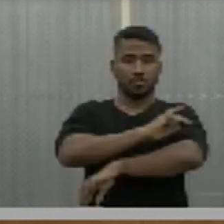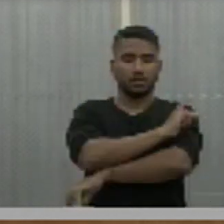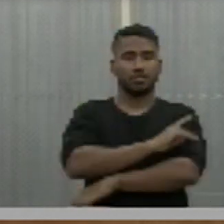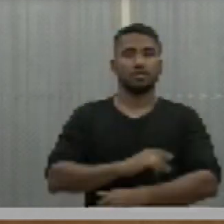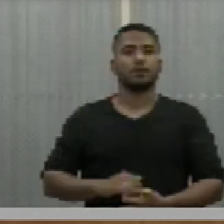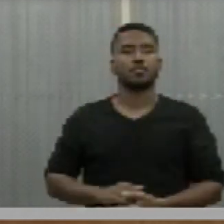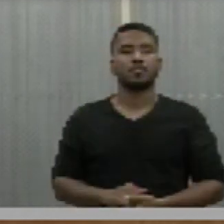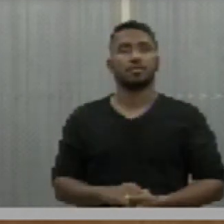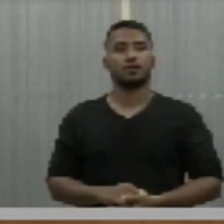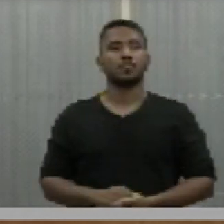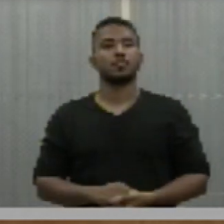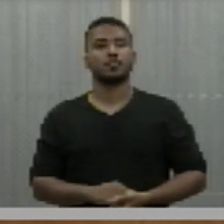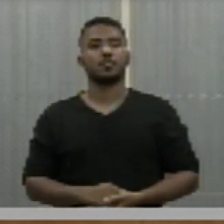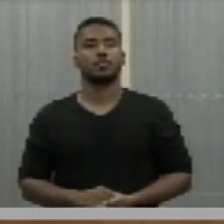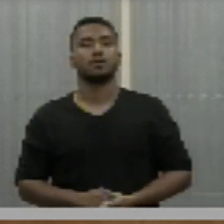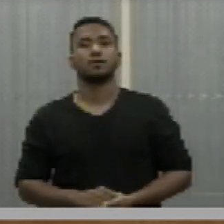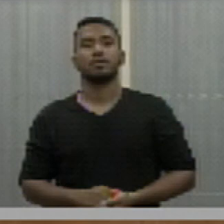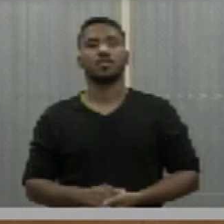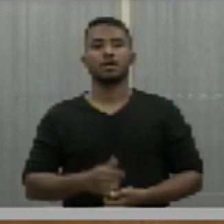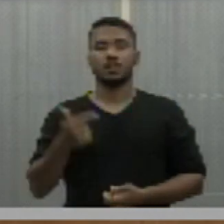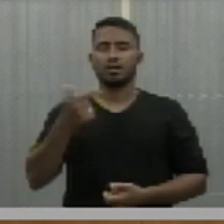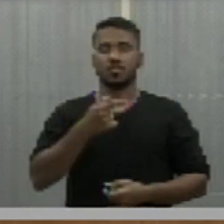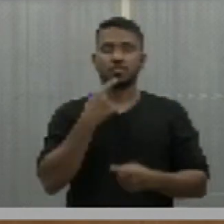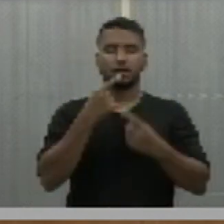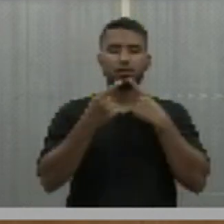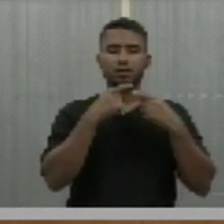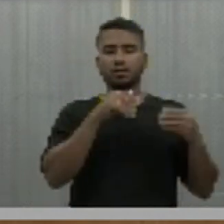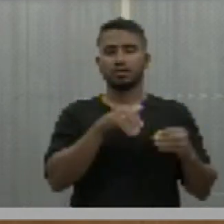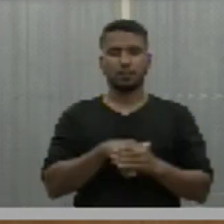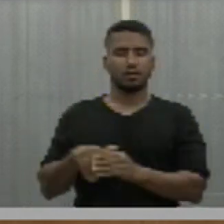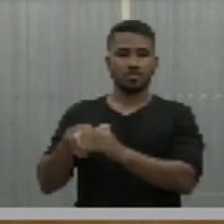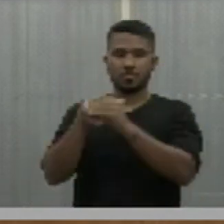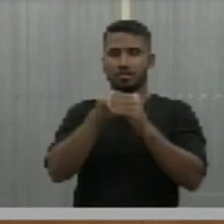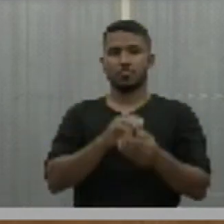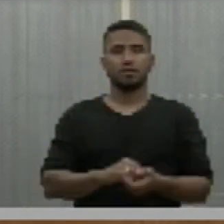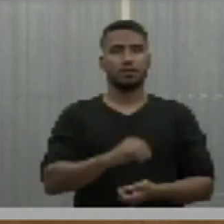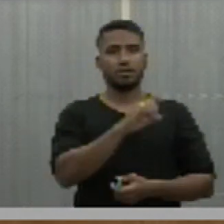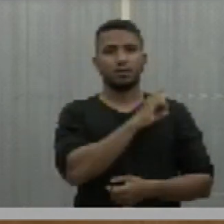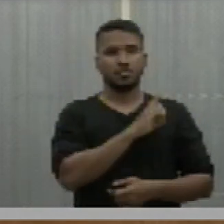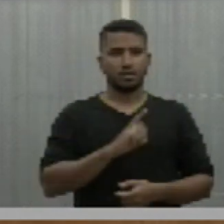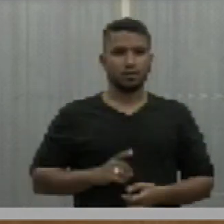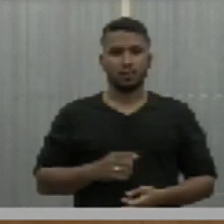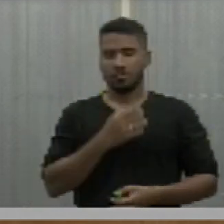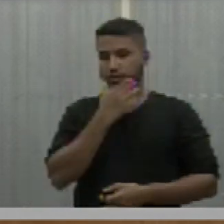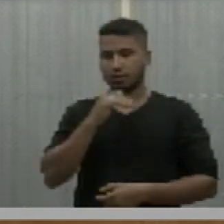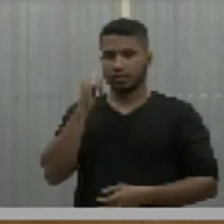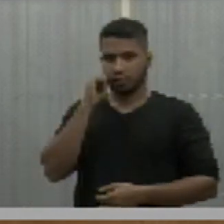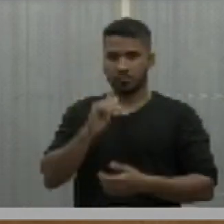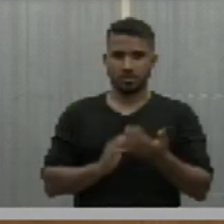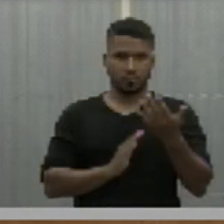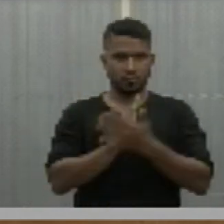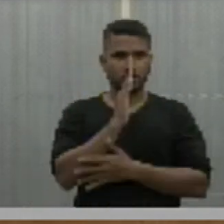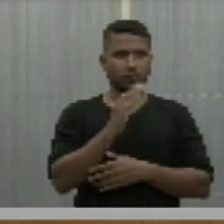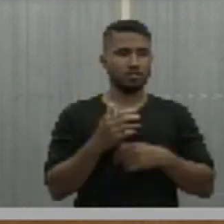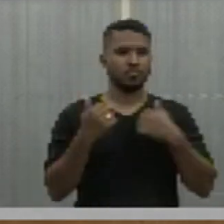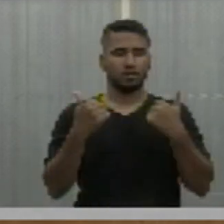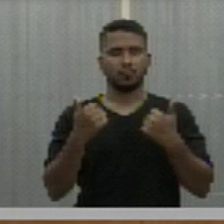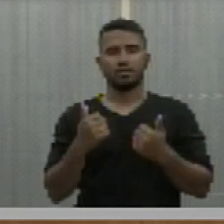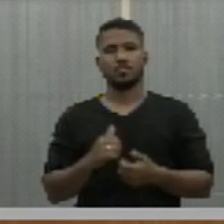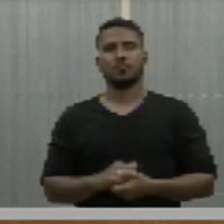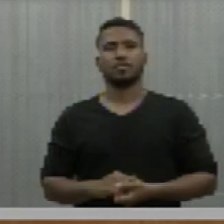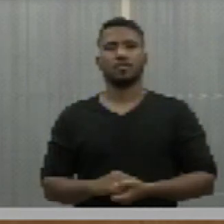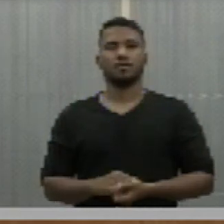outras providências. Em segunda discussão e votação. Deputadas e deputadas que aprovam, permaneçam como estão.